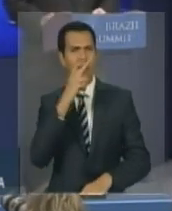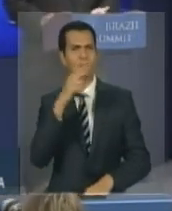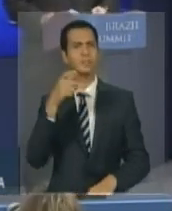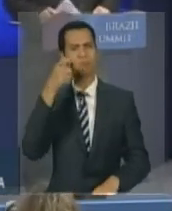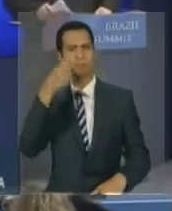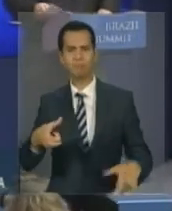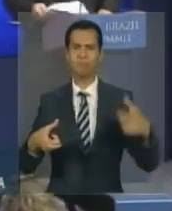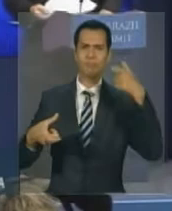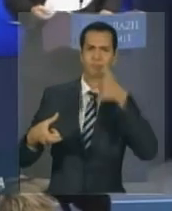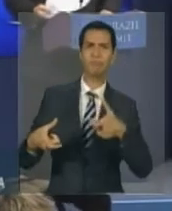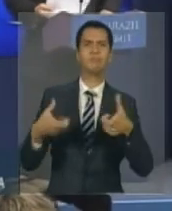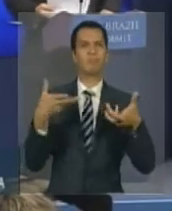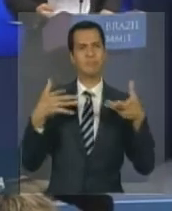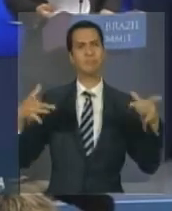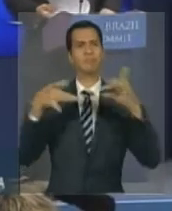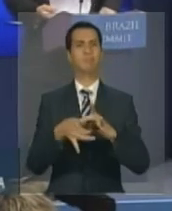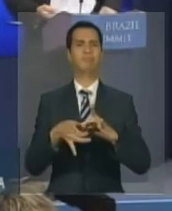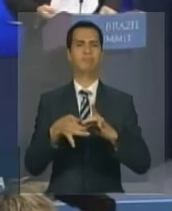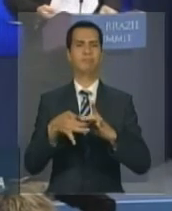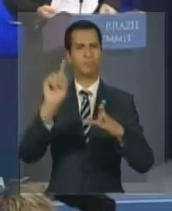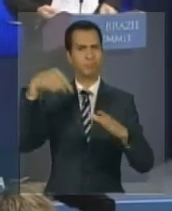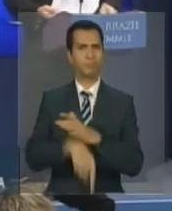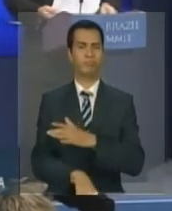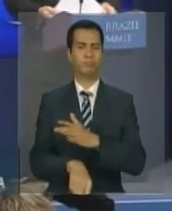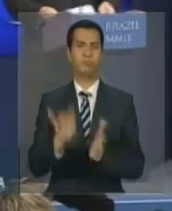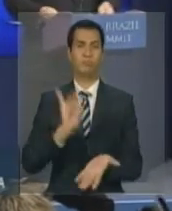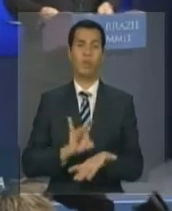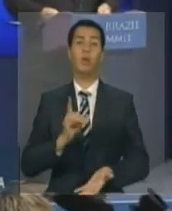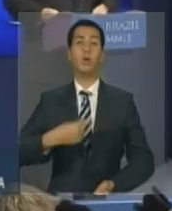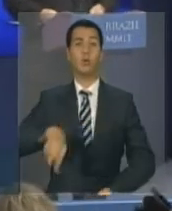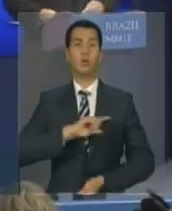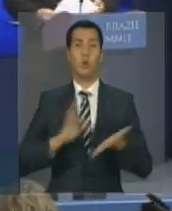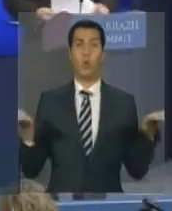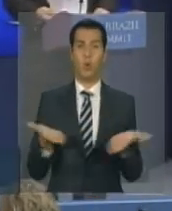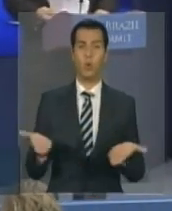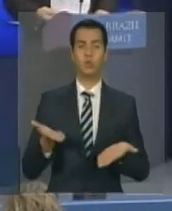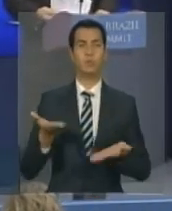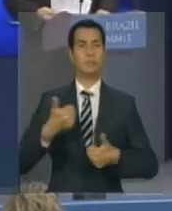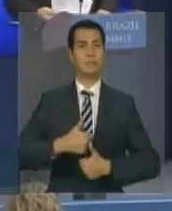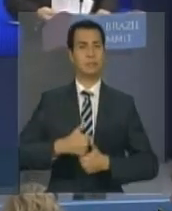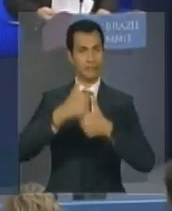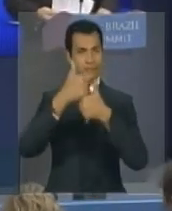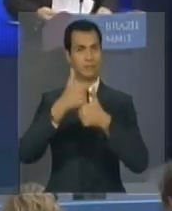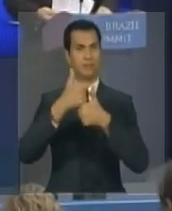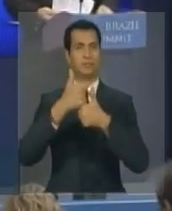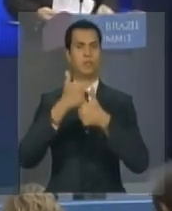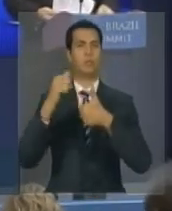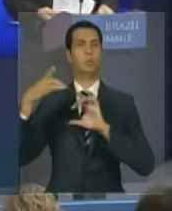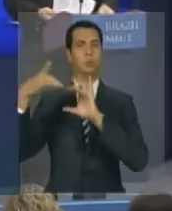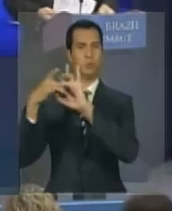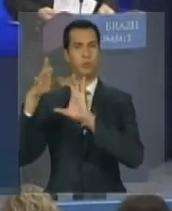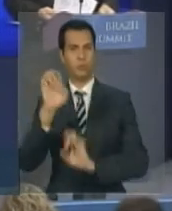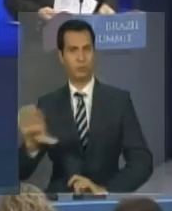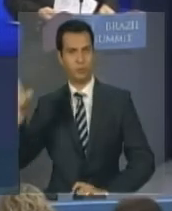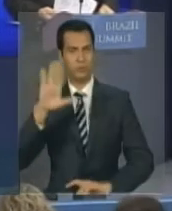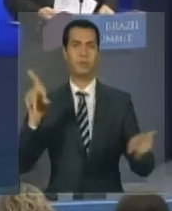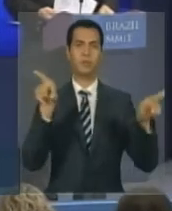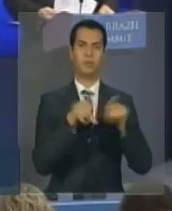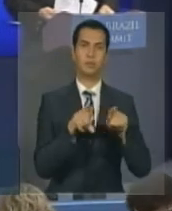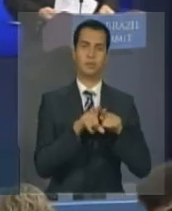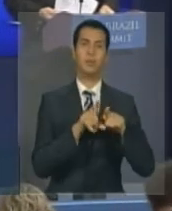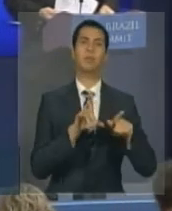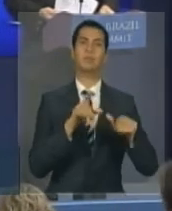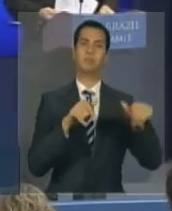aprofundar as nossas relações. Hoje, nós, enquanto líderes da União Europeia e do Brasil, decidimos